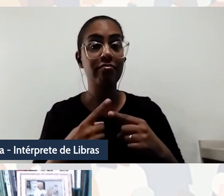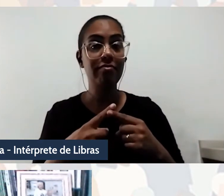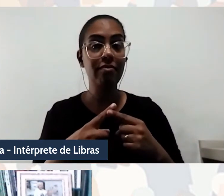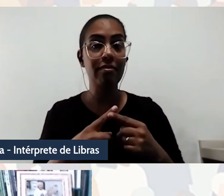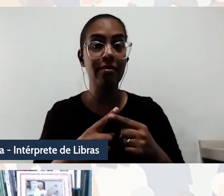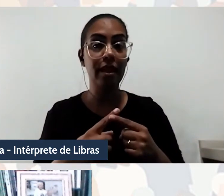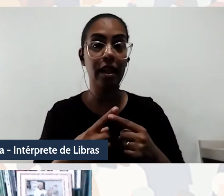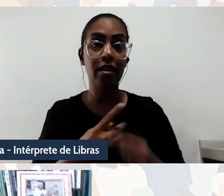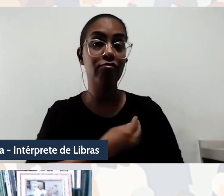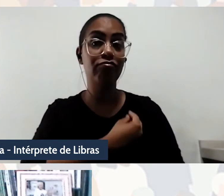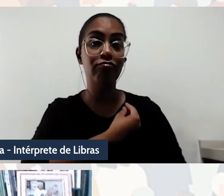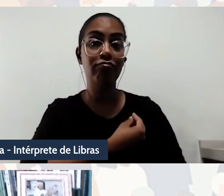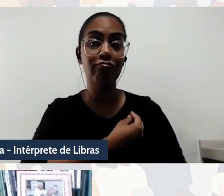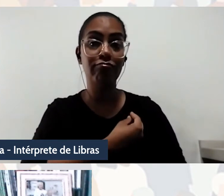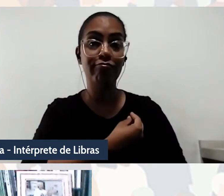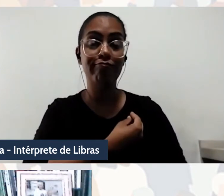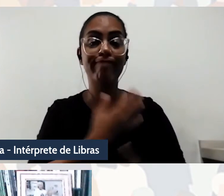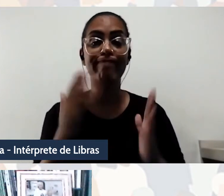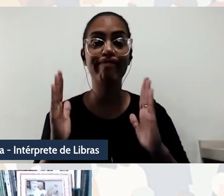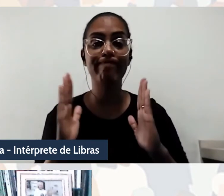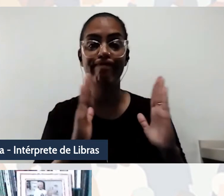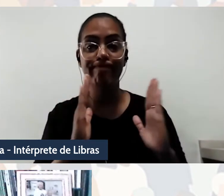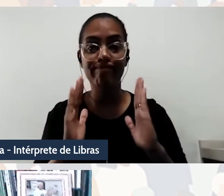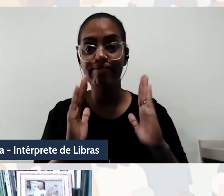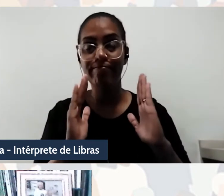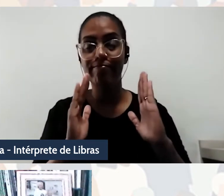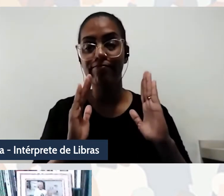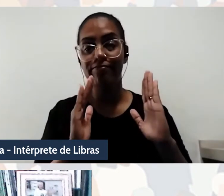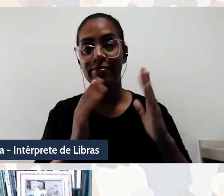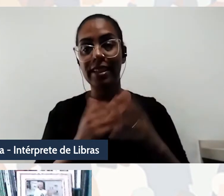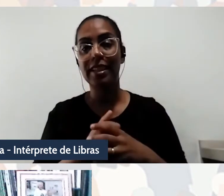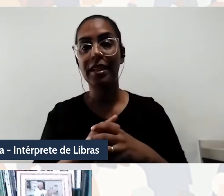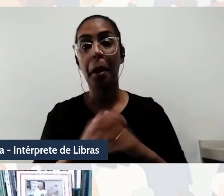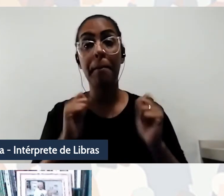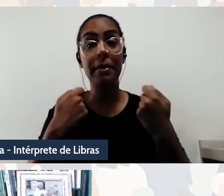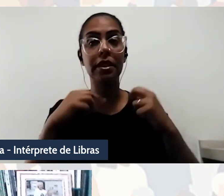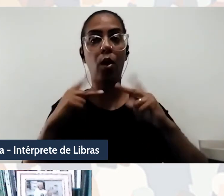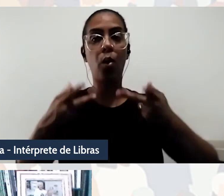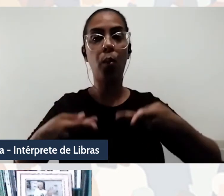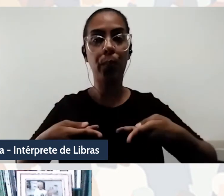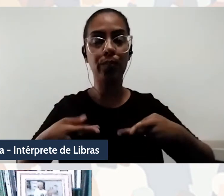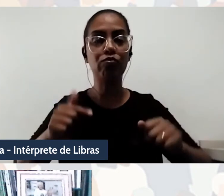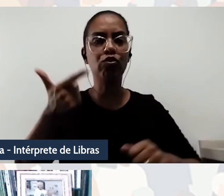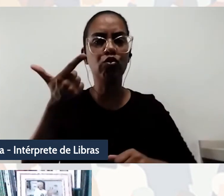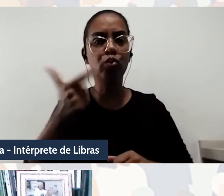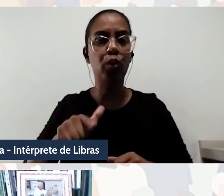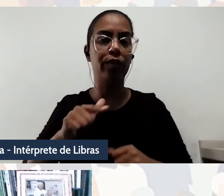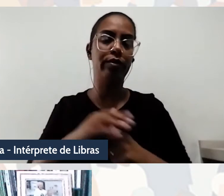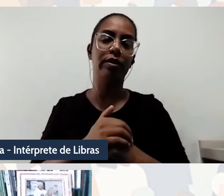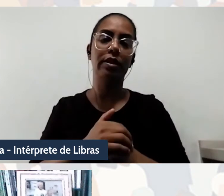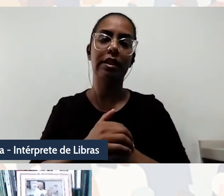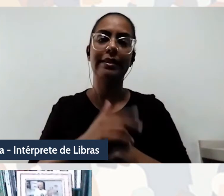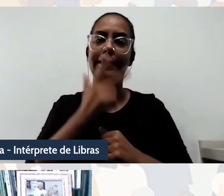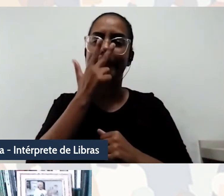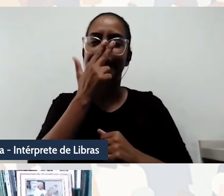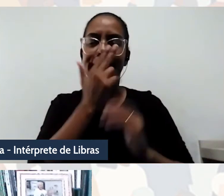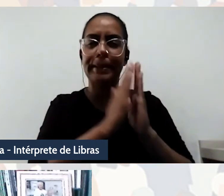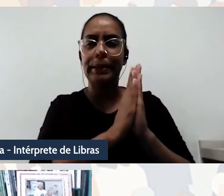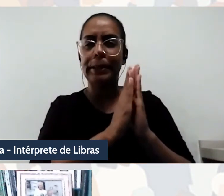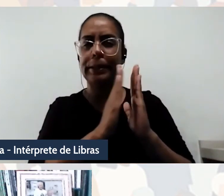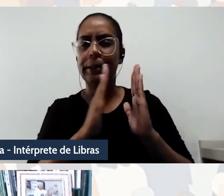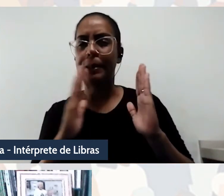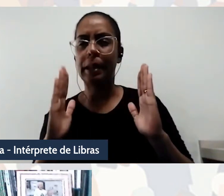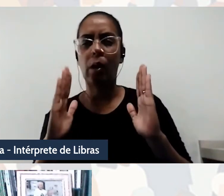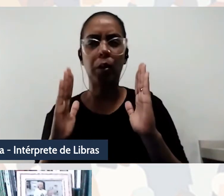tá vivendo, tá vivendo, pra reumanização, a gente tá passando por um momento político em